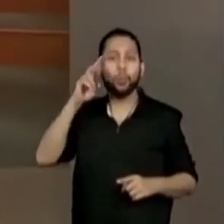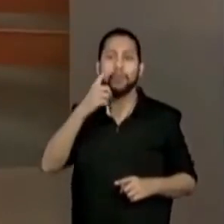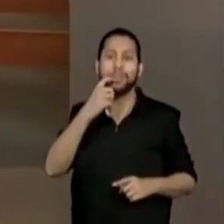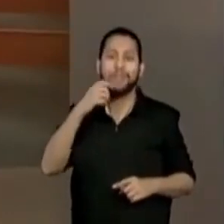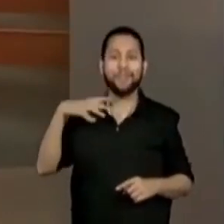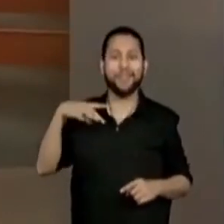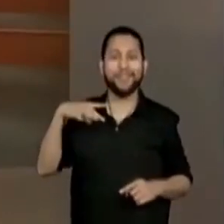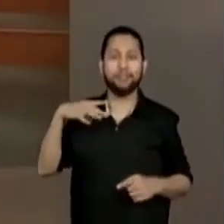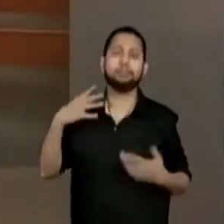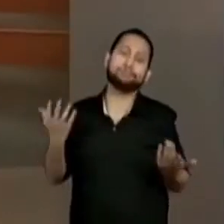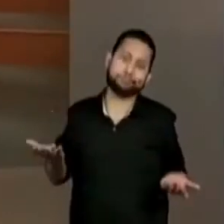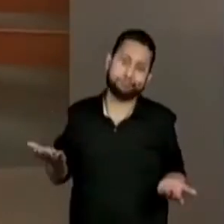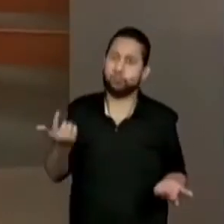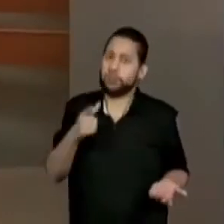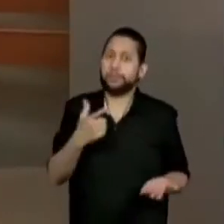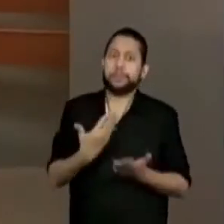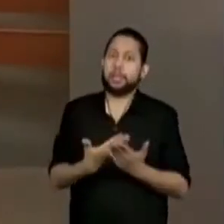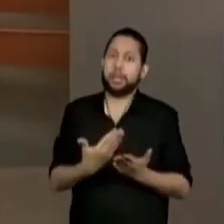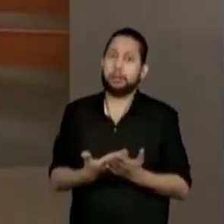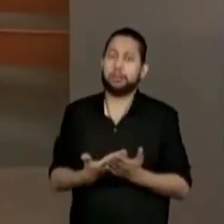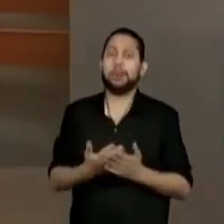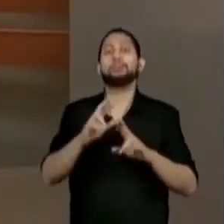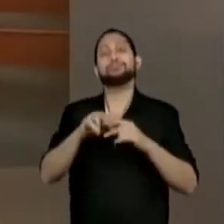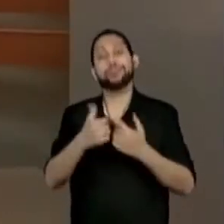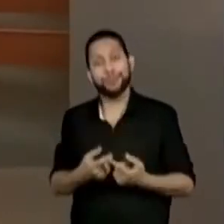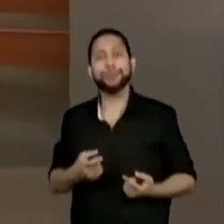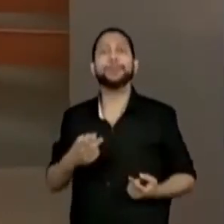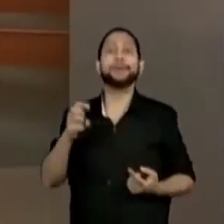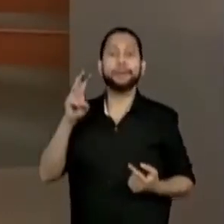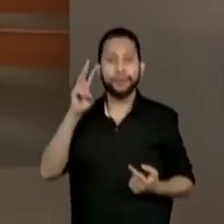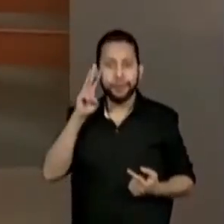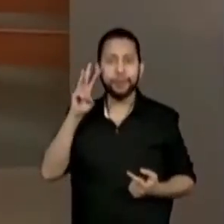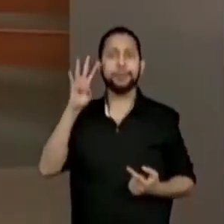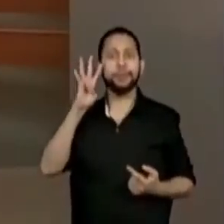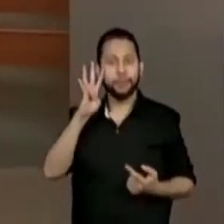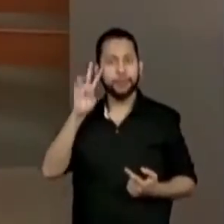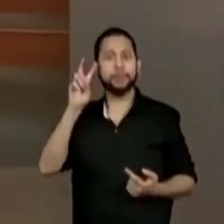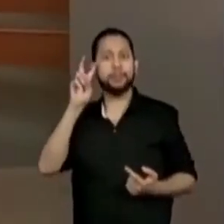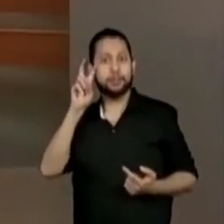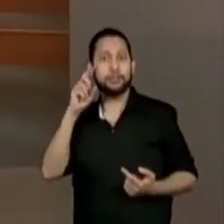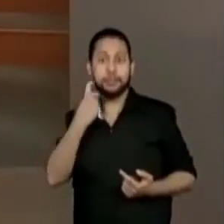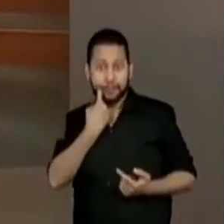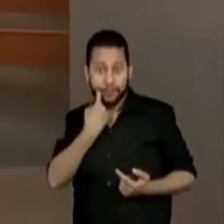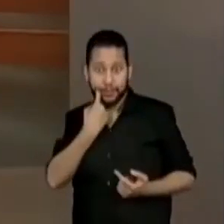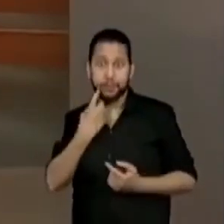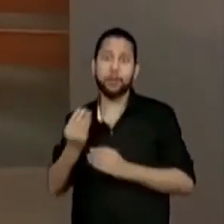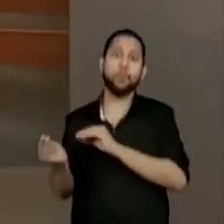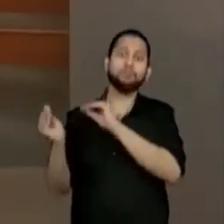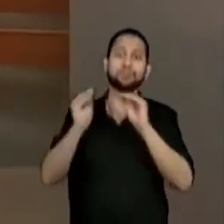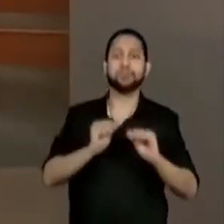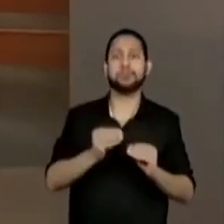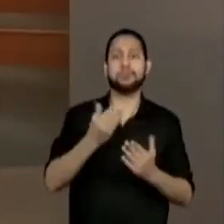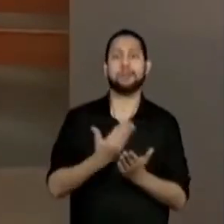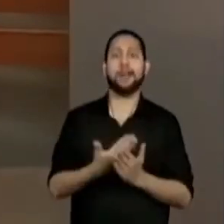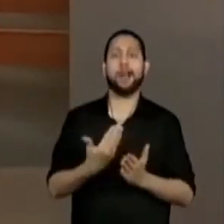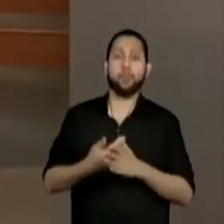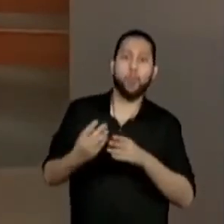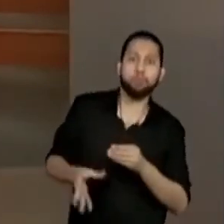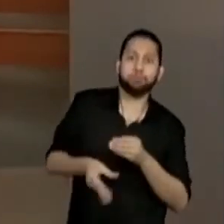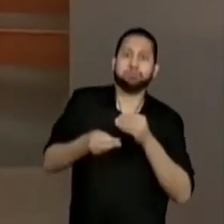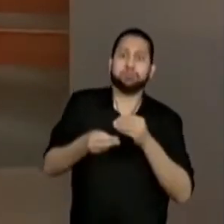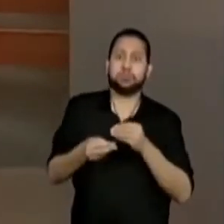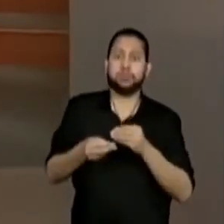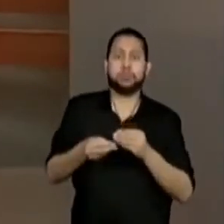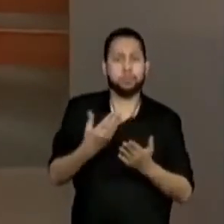feriado. Então, tivemos que aumentar para que vocês não perdessem nenhuma das sequências de matemática do material,